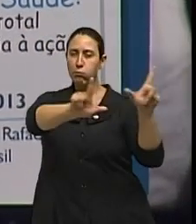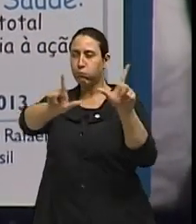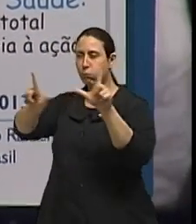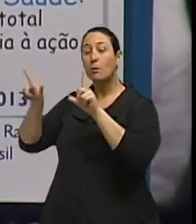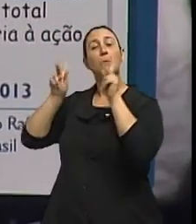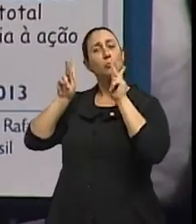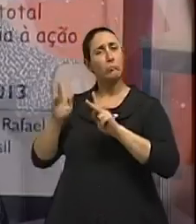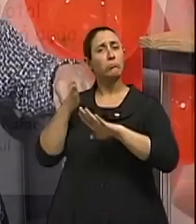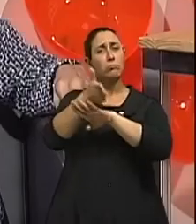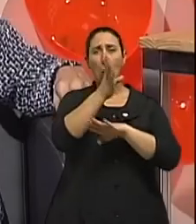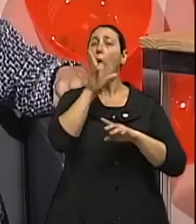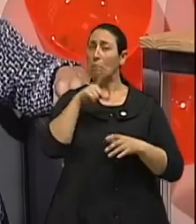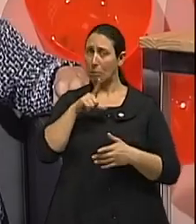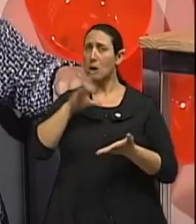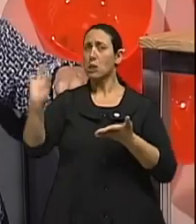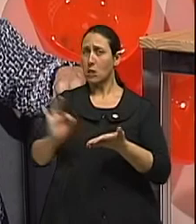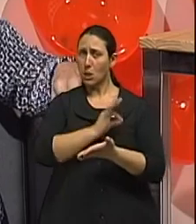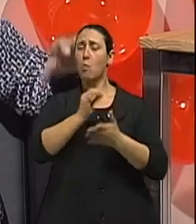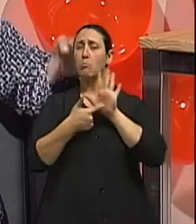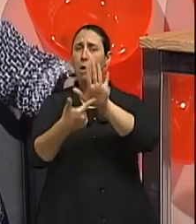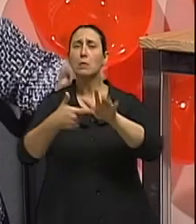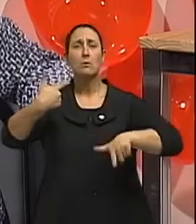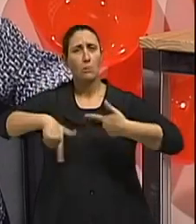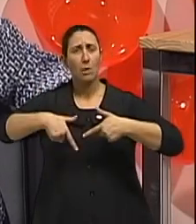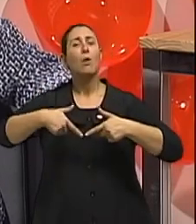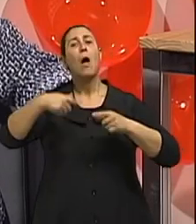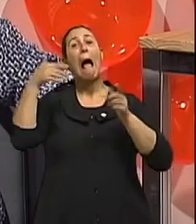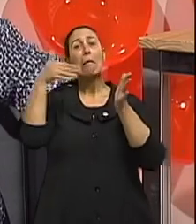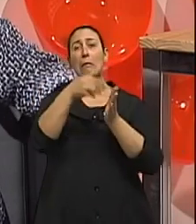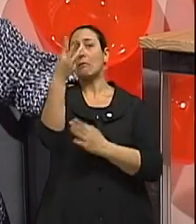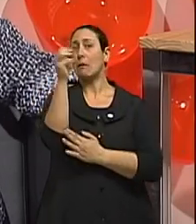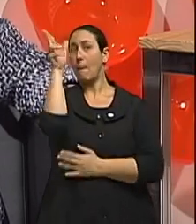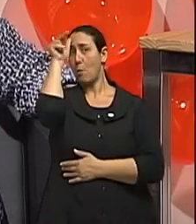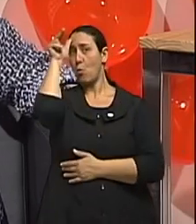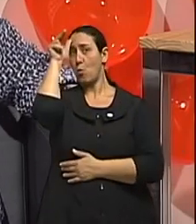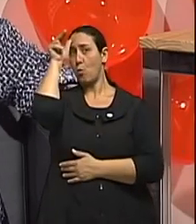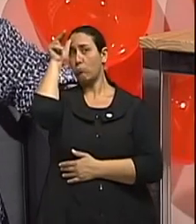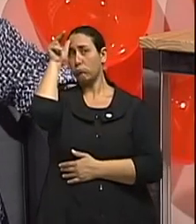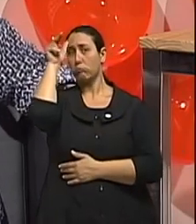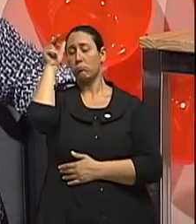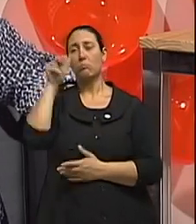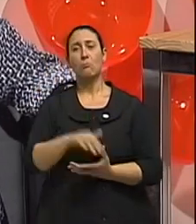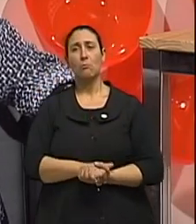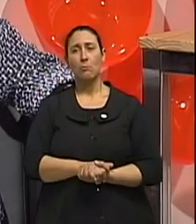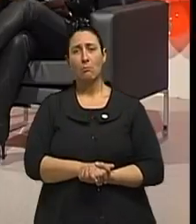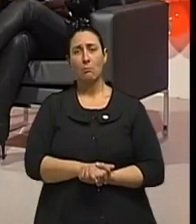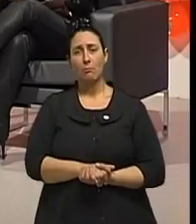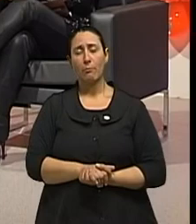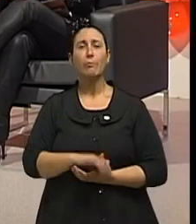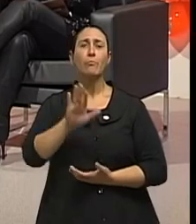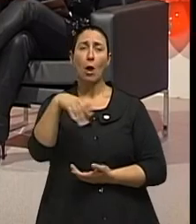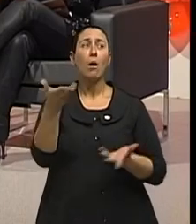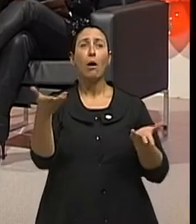aceitar essas inscrições de amostra fotográfica até o dia 30 de abril. Ah, certo. Me diga o seguinte, e